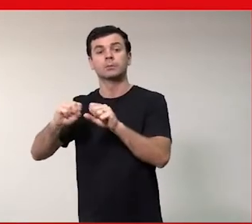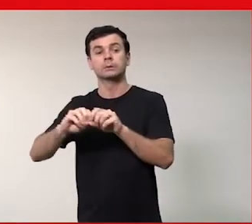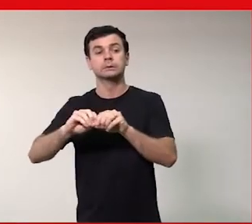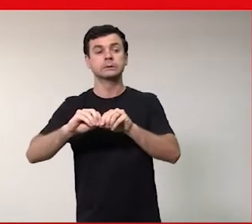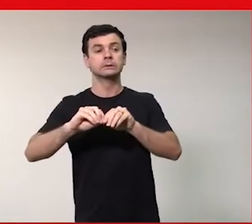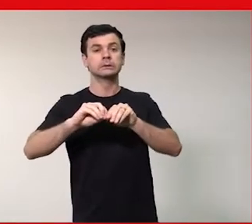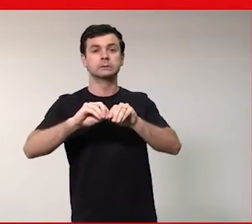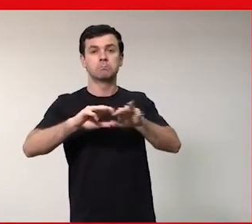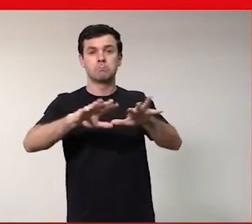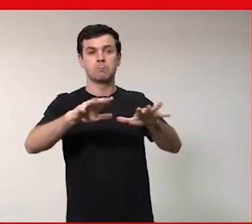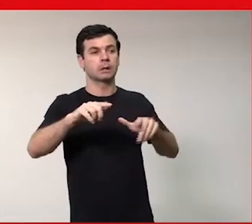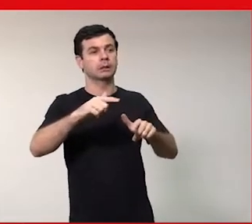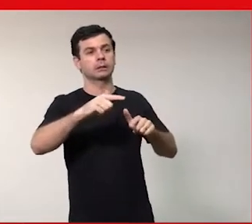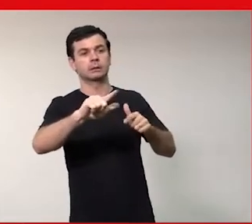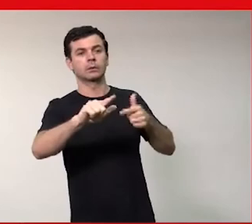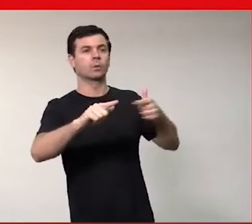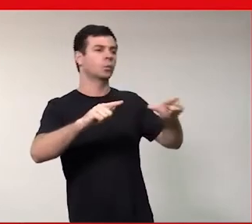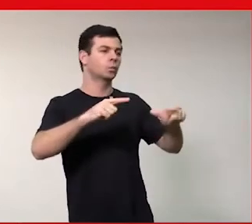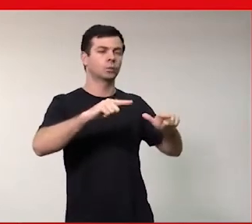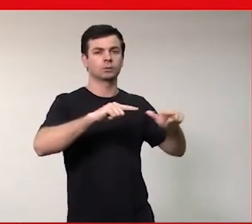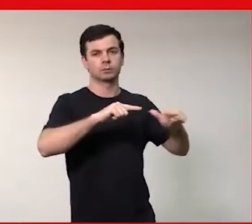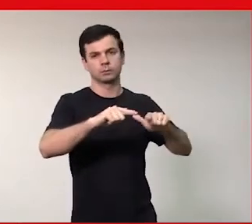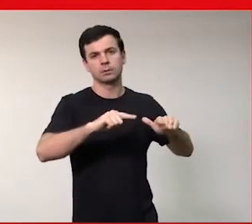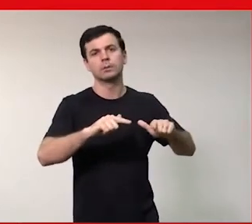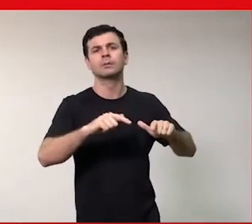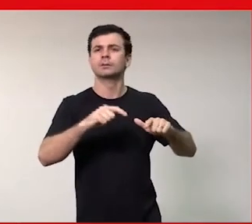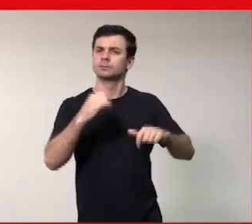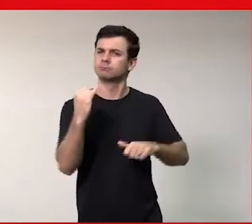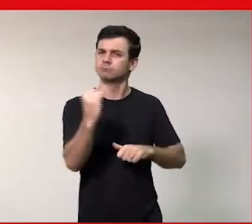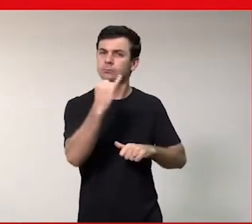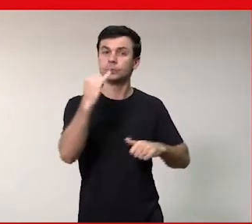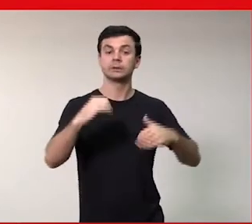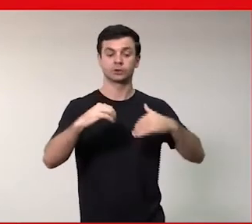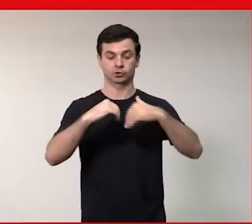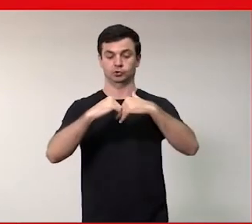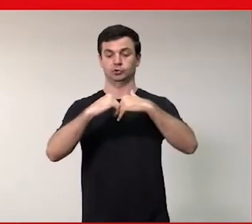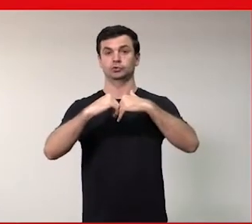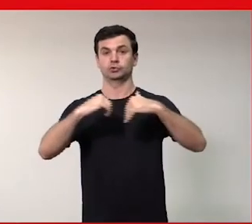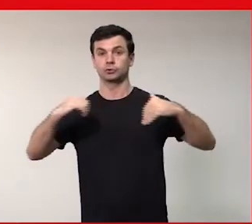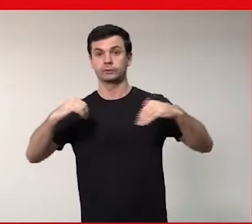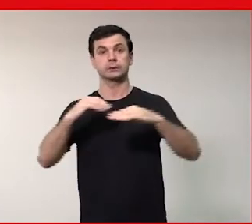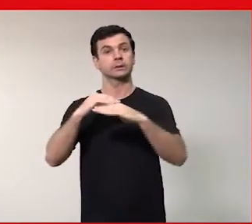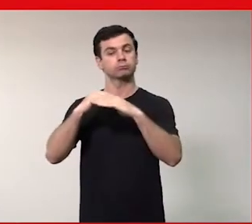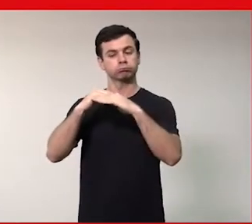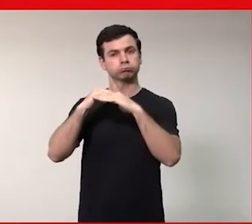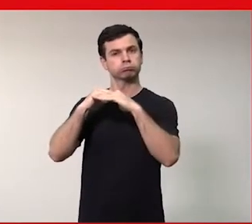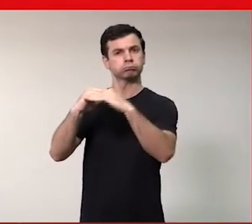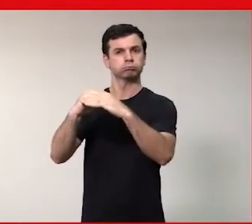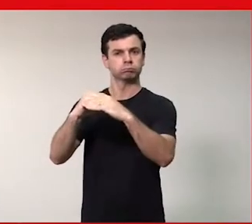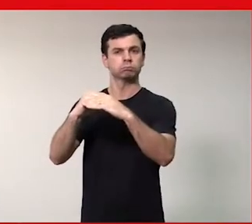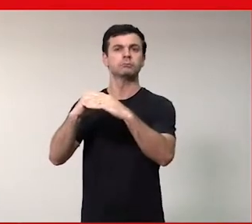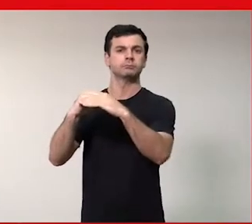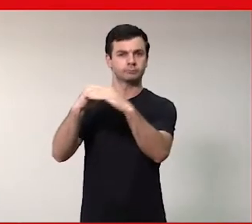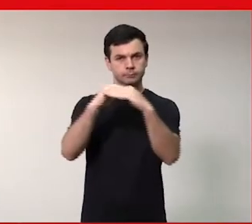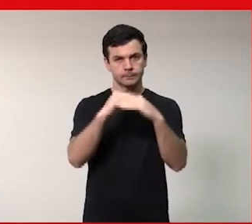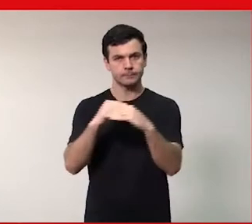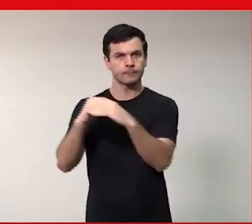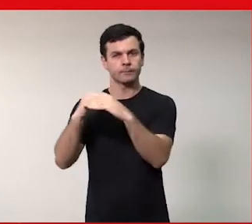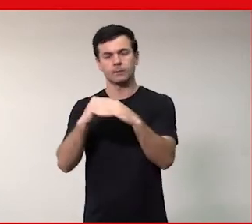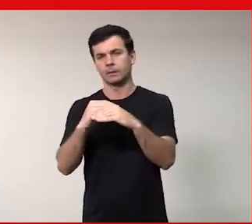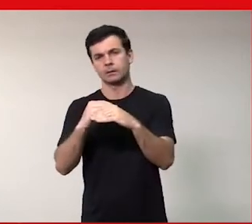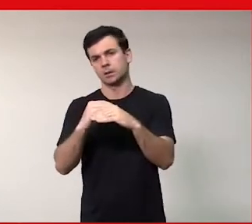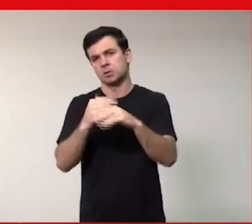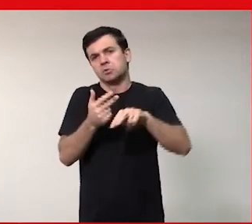atividades para onde nós atuamos tem que ter essa divisão mais mais recônimo mesmo entre esses entre os gêneros